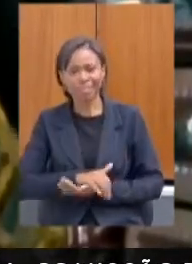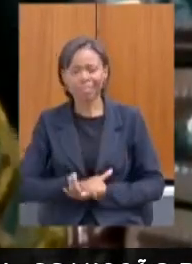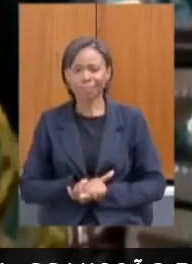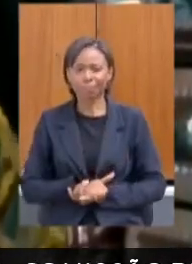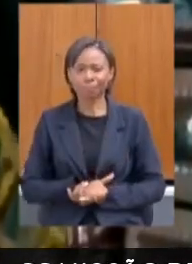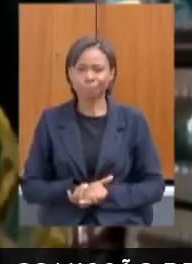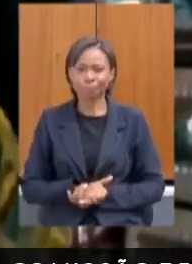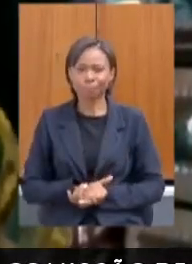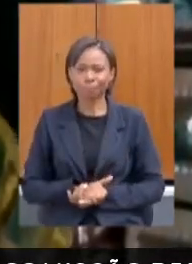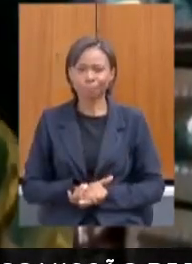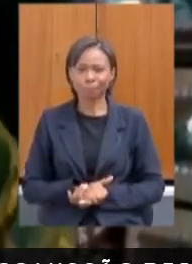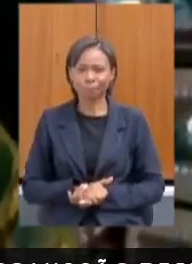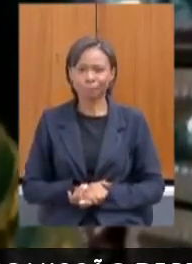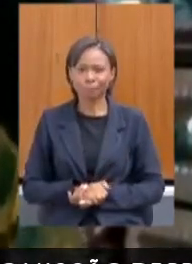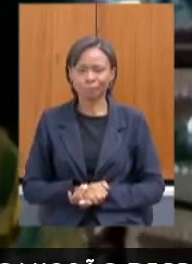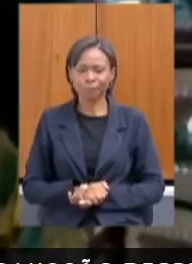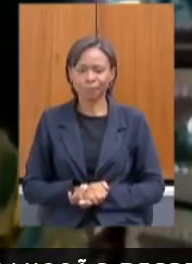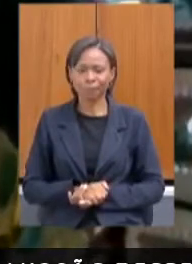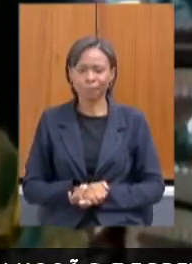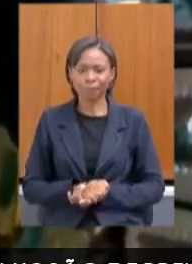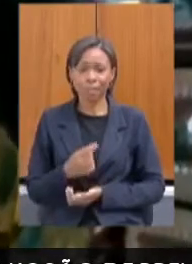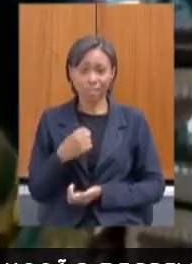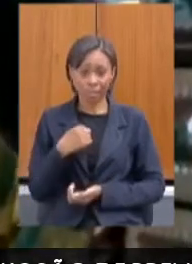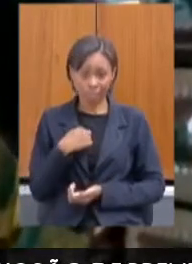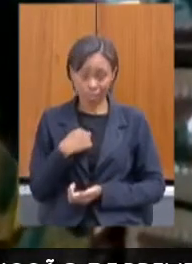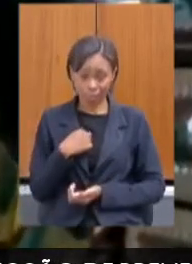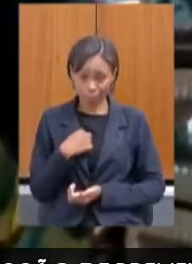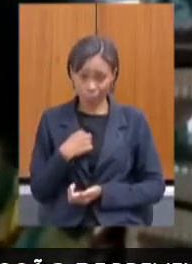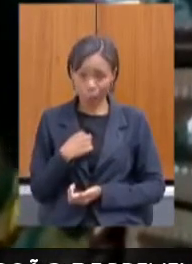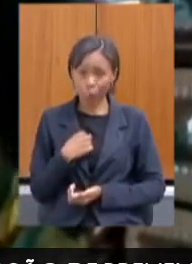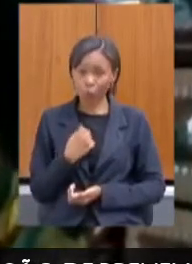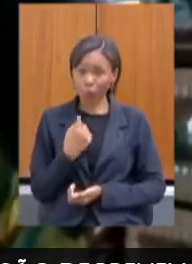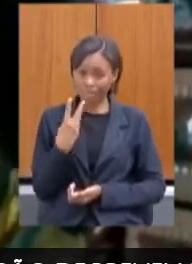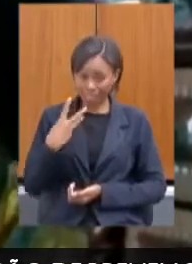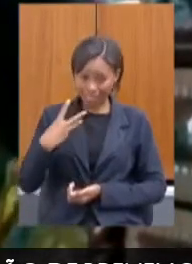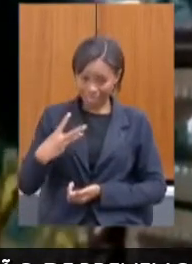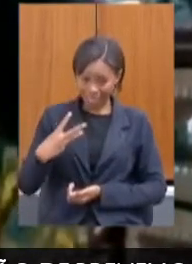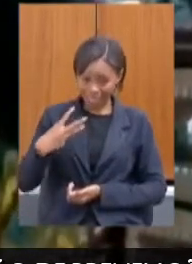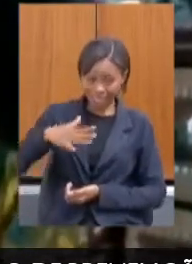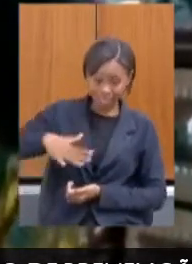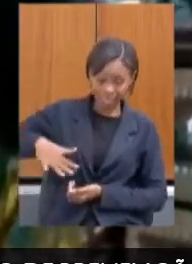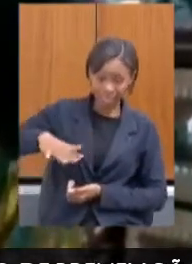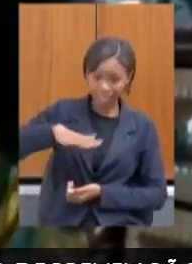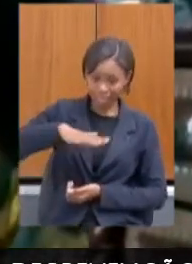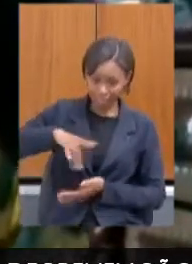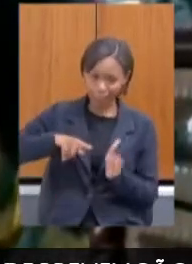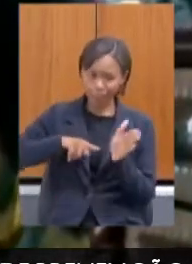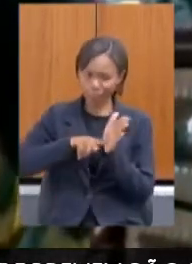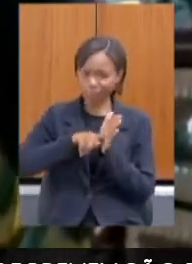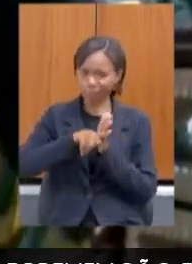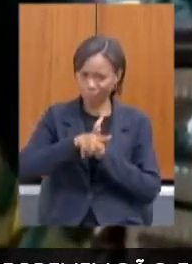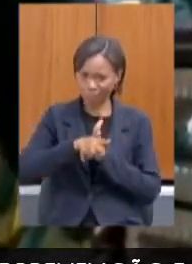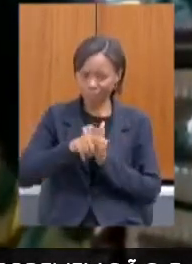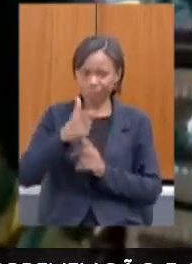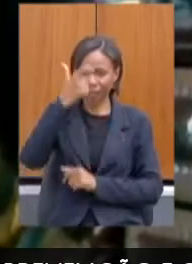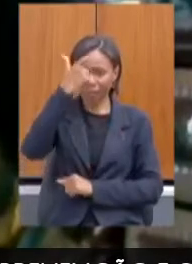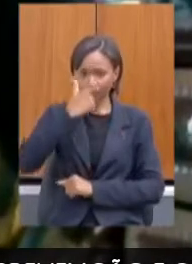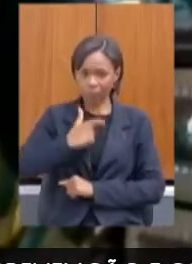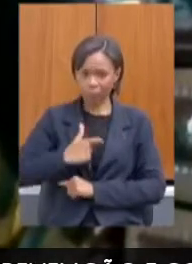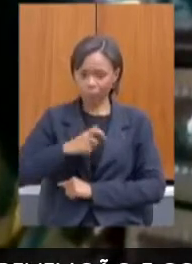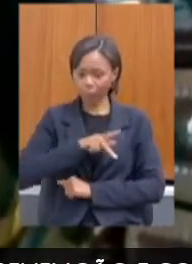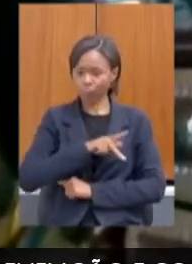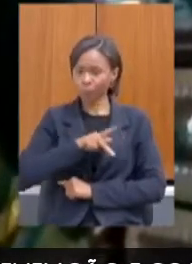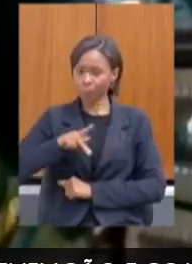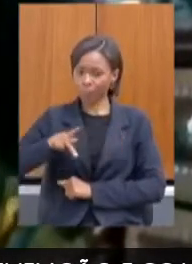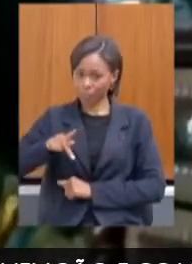Eu tenho três áreas para perguntar. Como presidenta da Comissão de